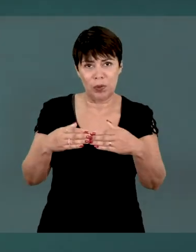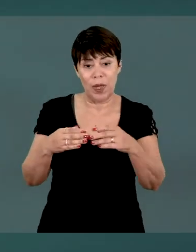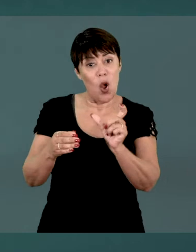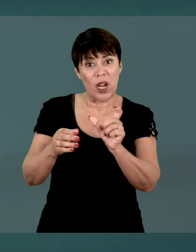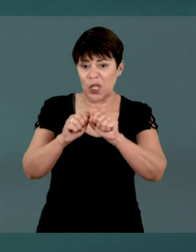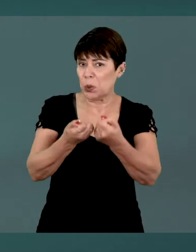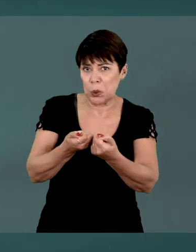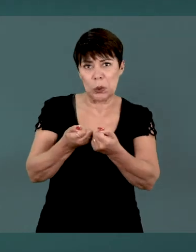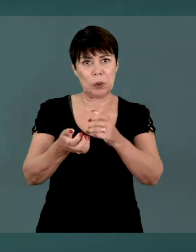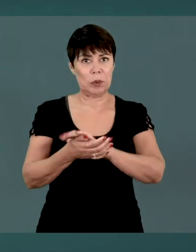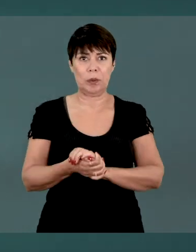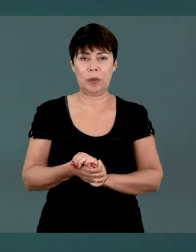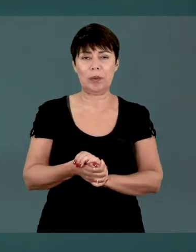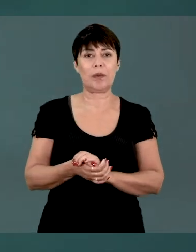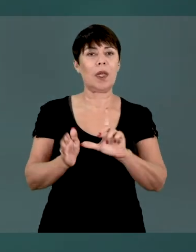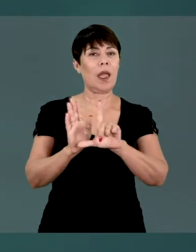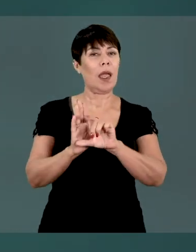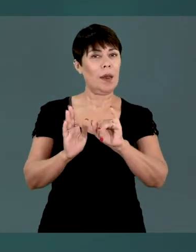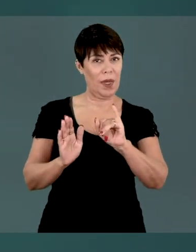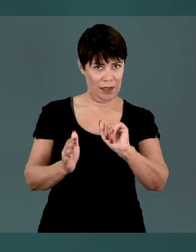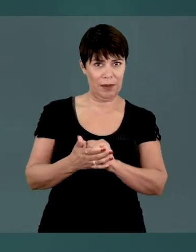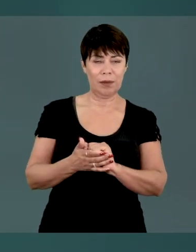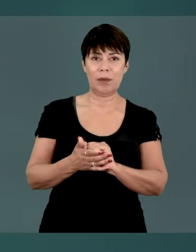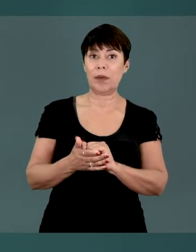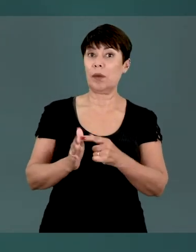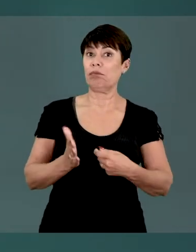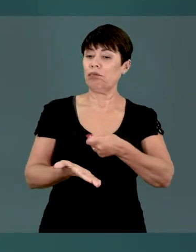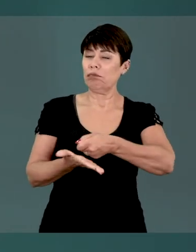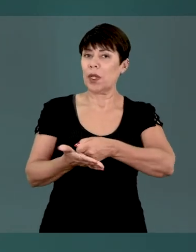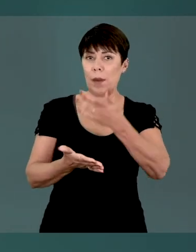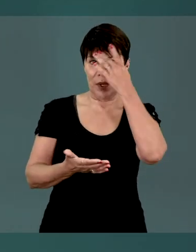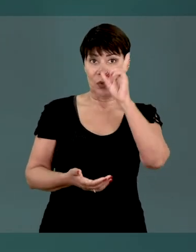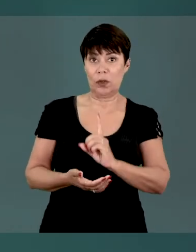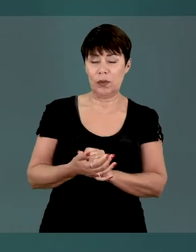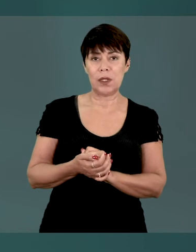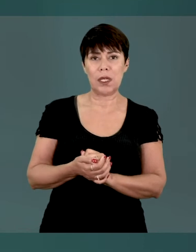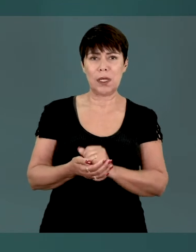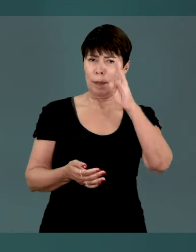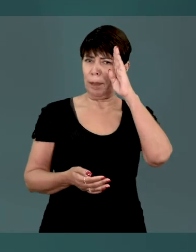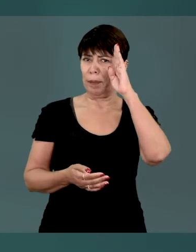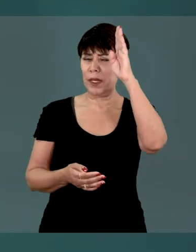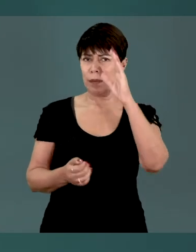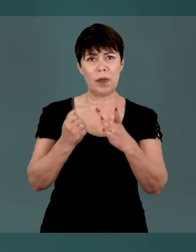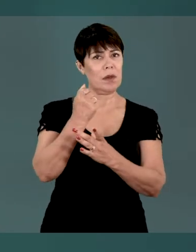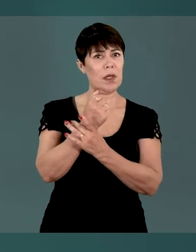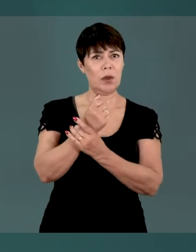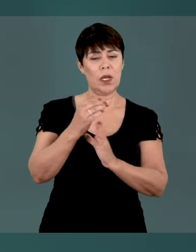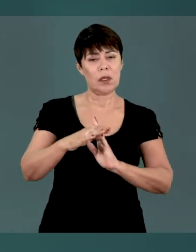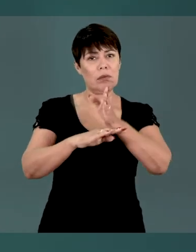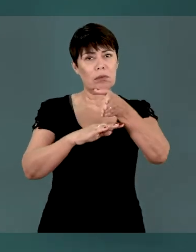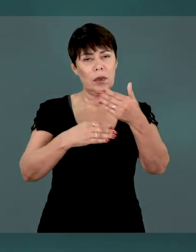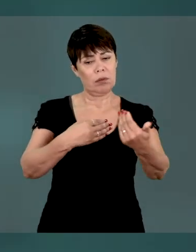retirar meu cartão, meu cartão estava amassado. A Lei Brasileira de Inclusão assegura à pessoa com deficiência prioridade e